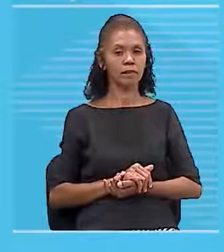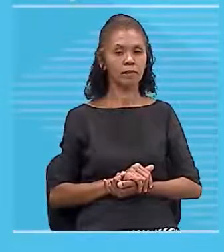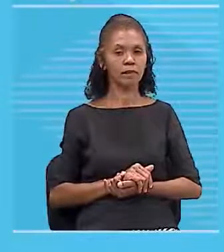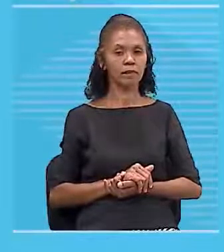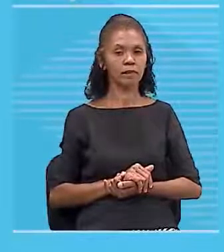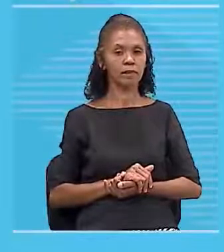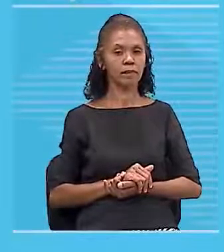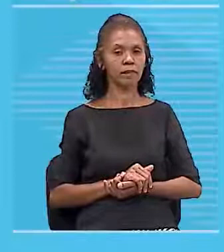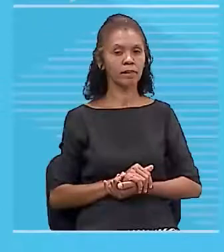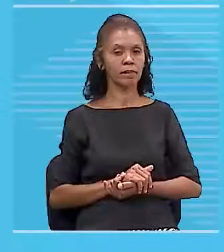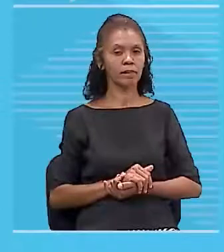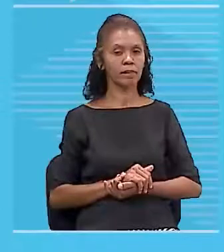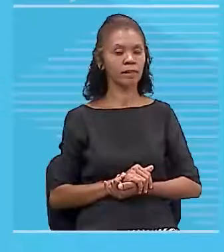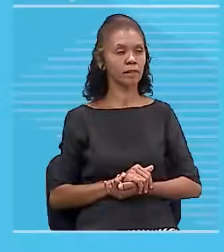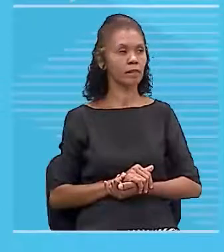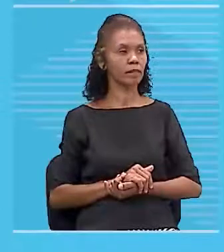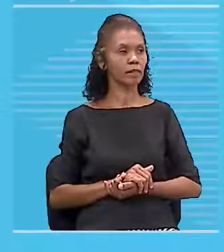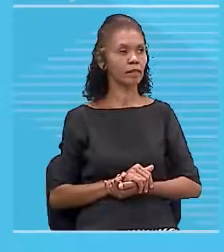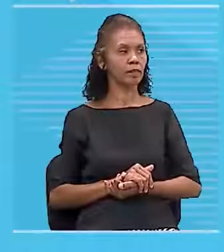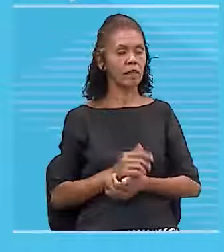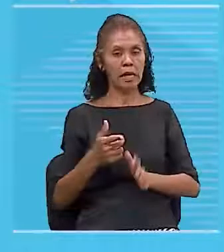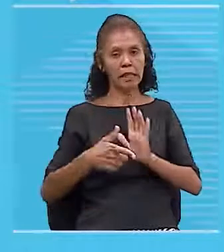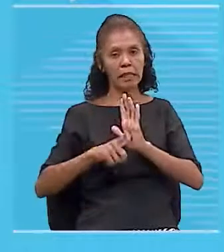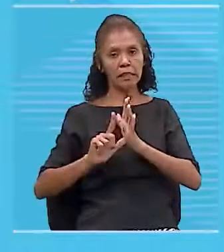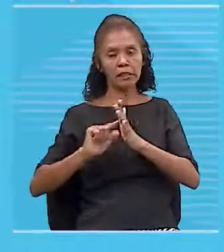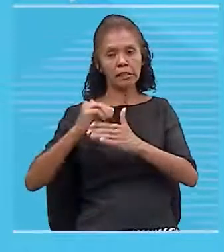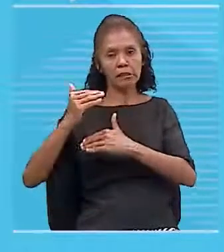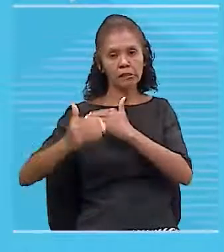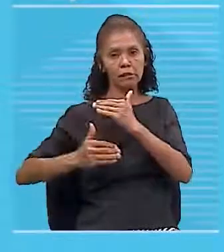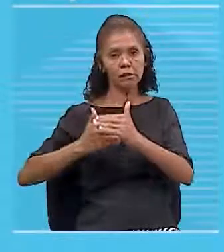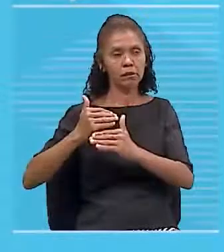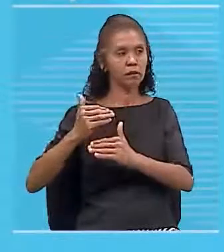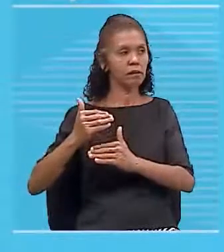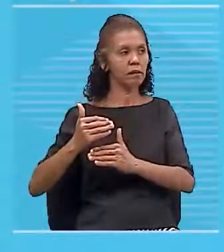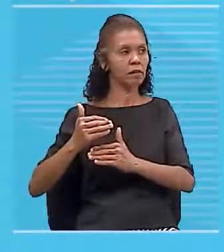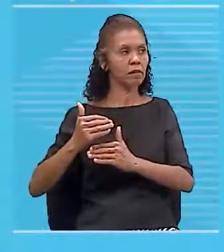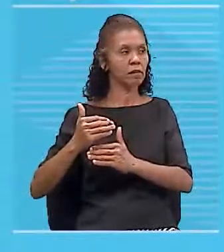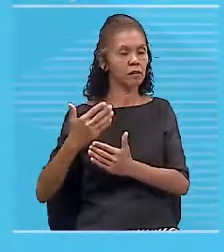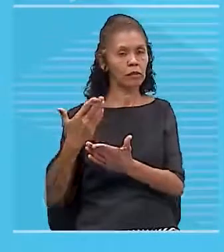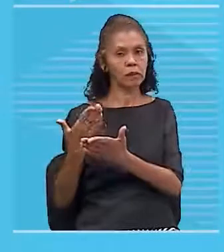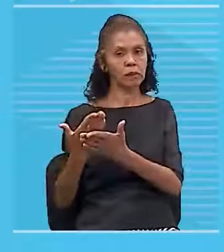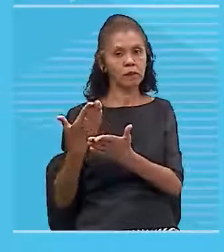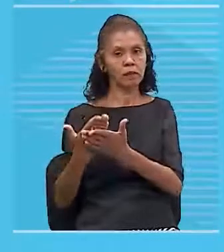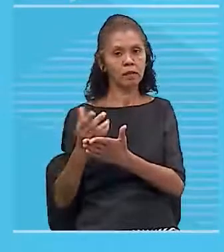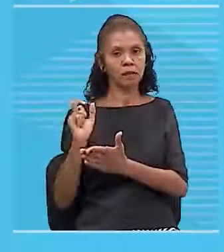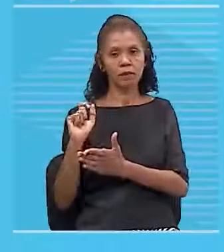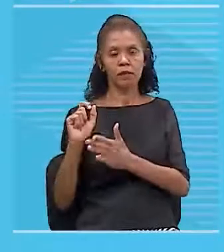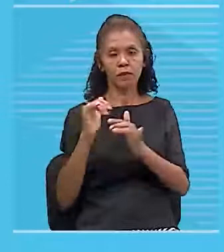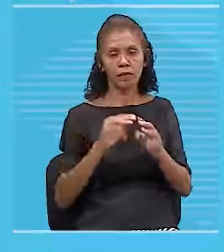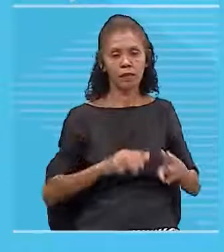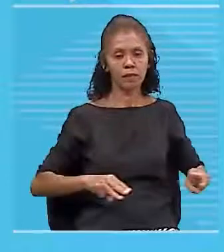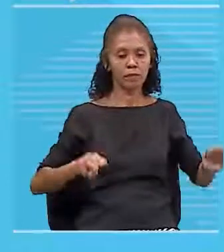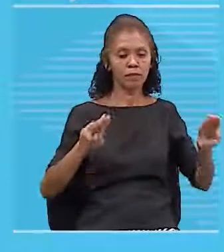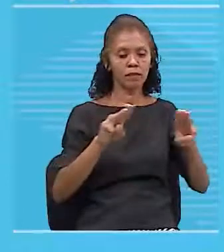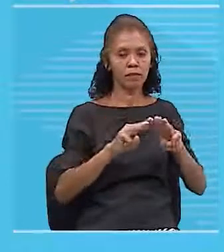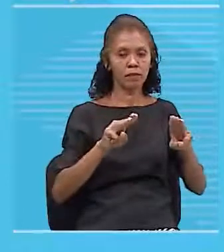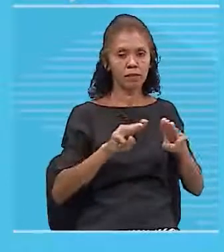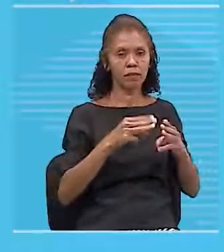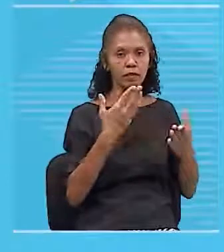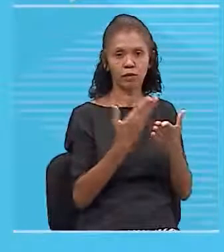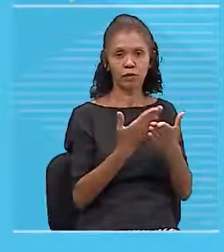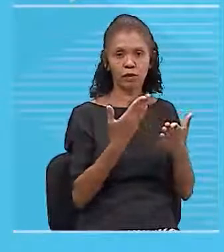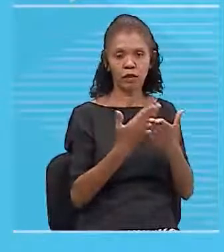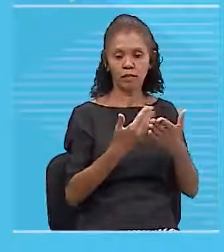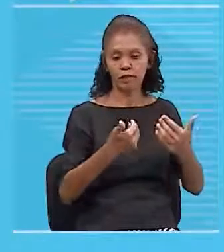eu disse para você que sempre se estudava o magnetismo separado da eletricidade.